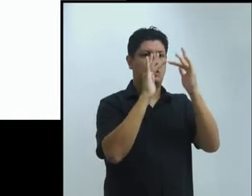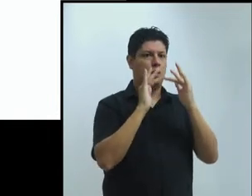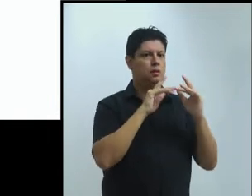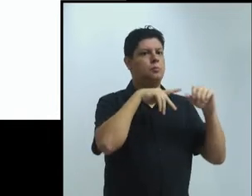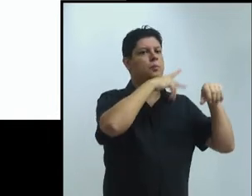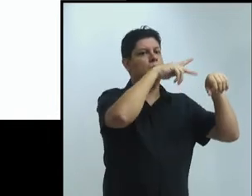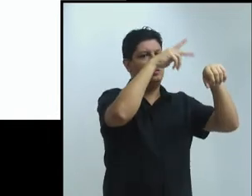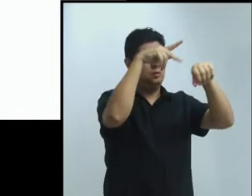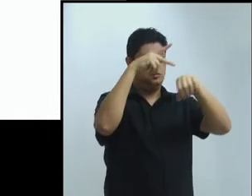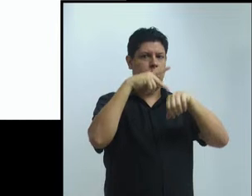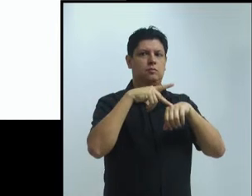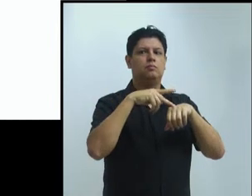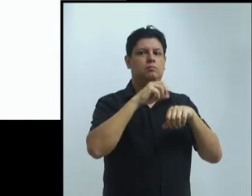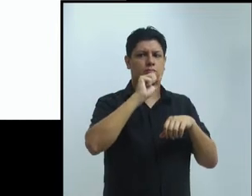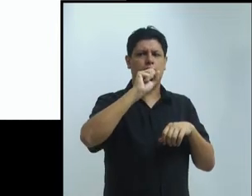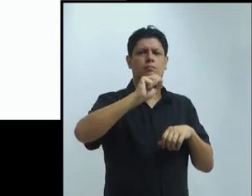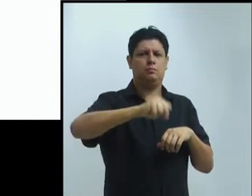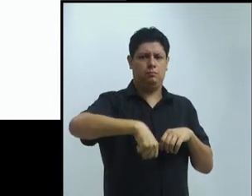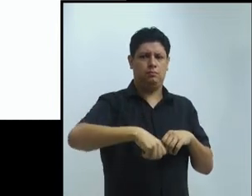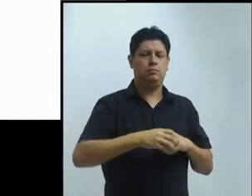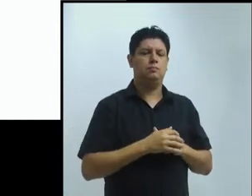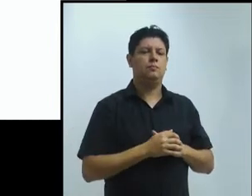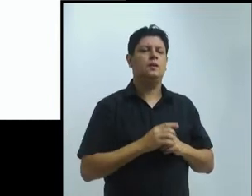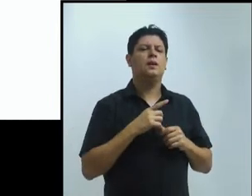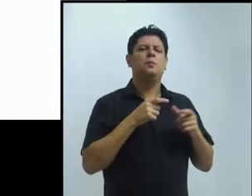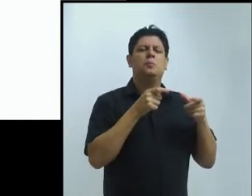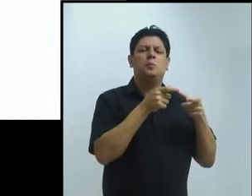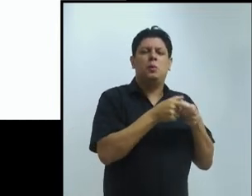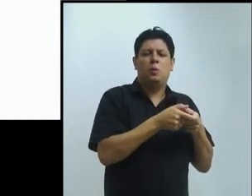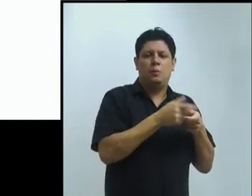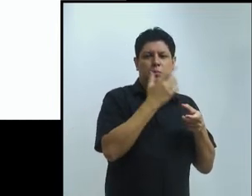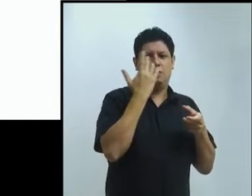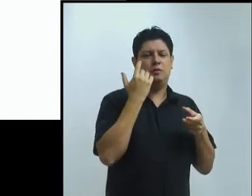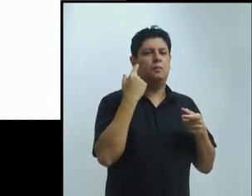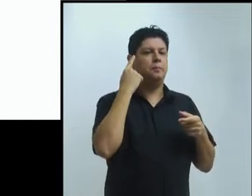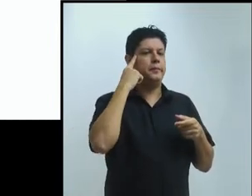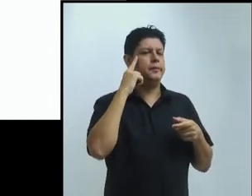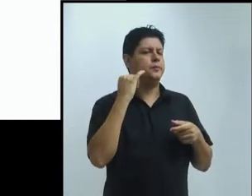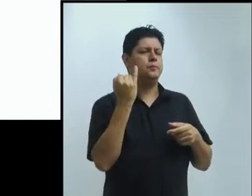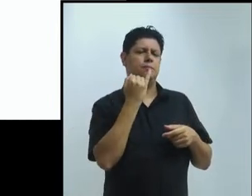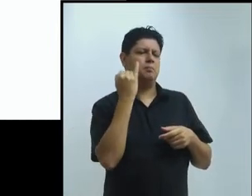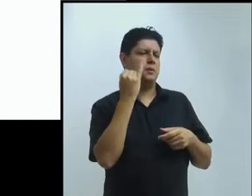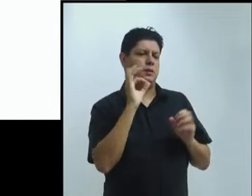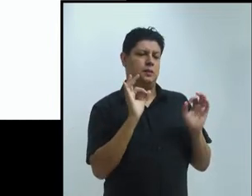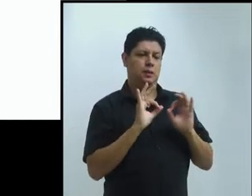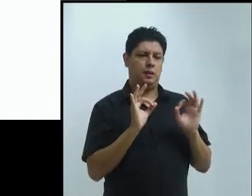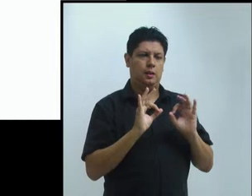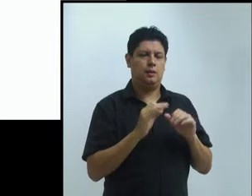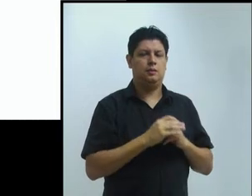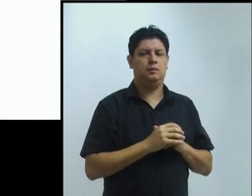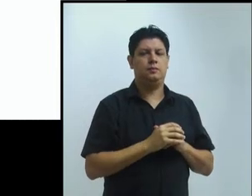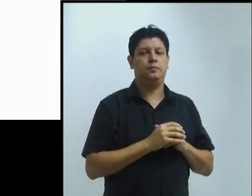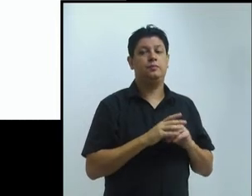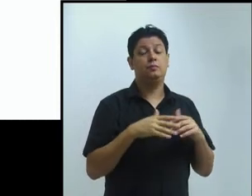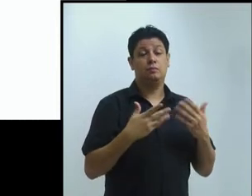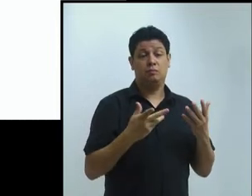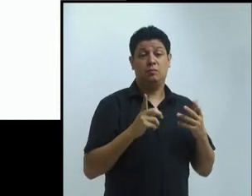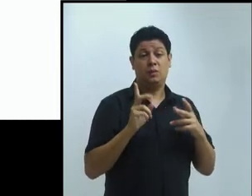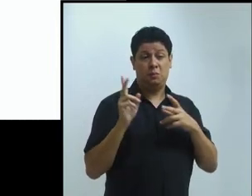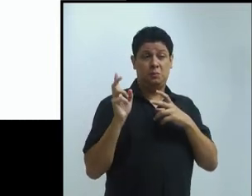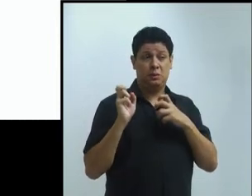graduação, 2% da graduação e 1% só na pós-graduação. Então, vejam, é